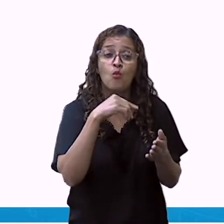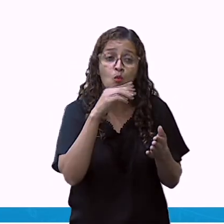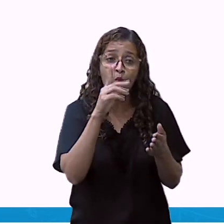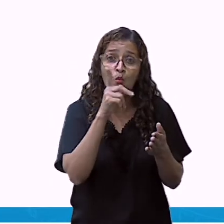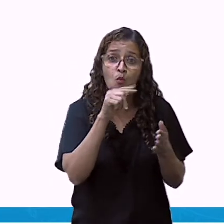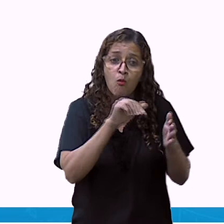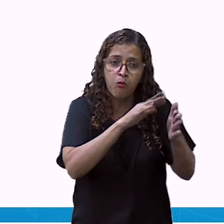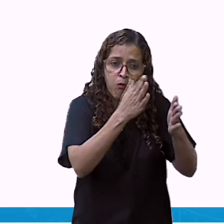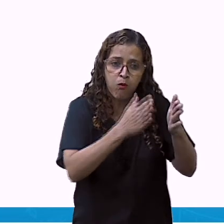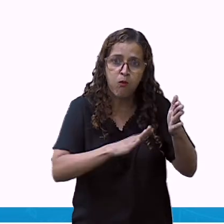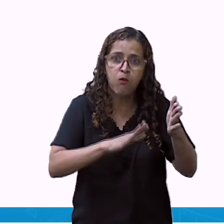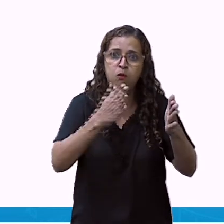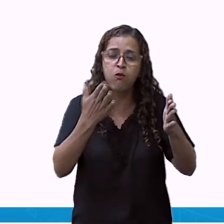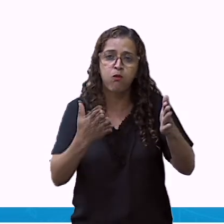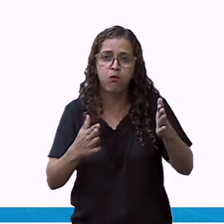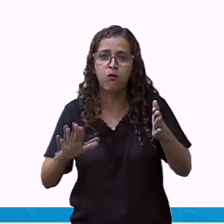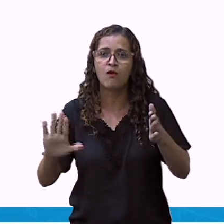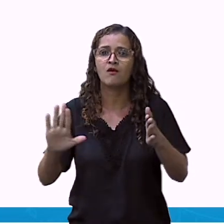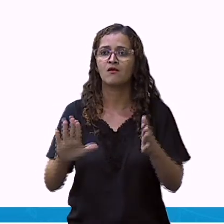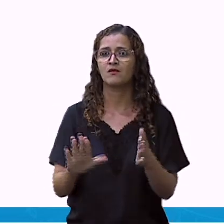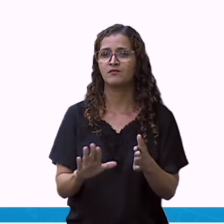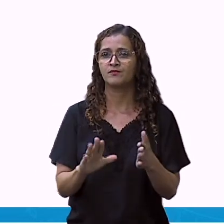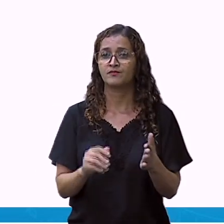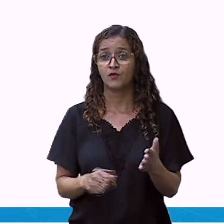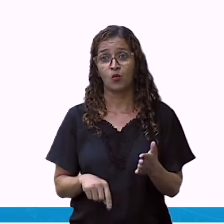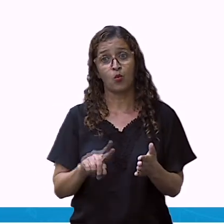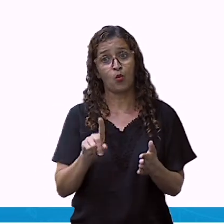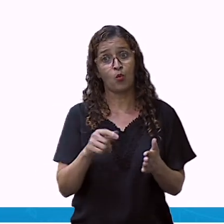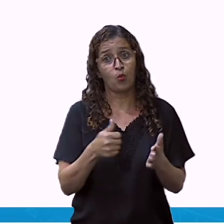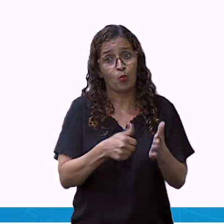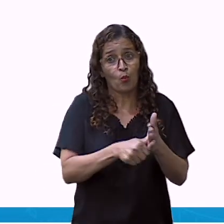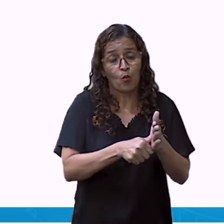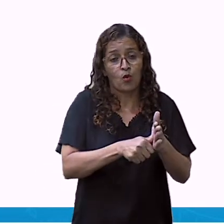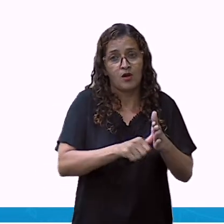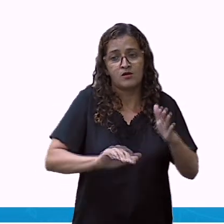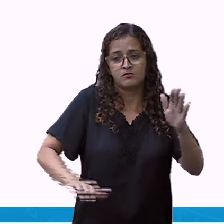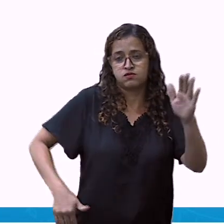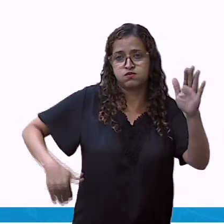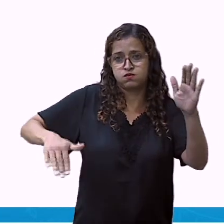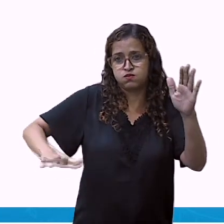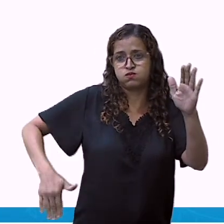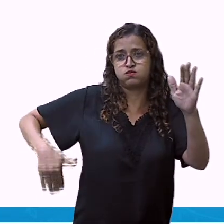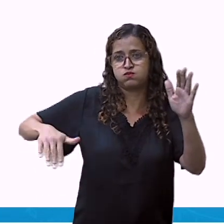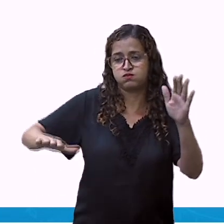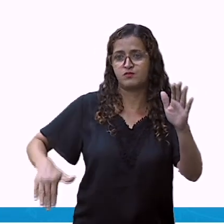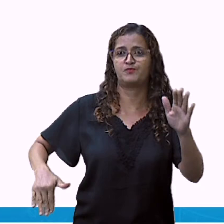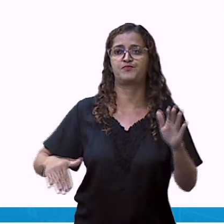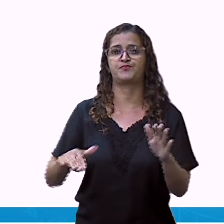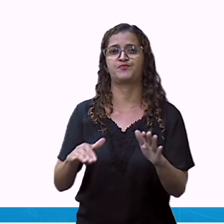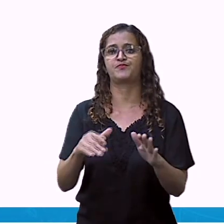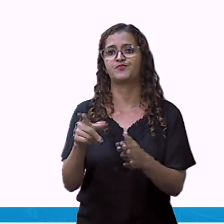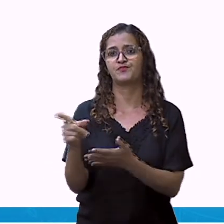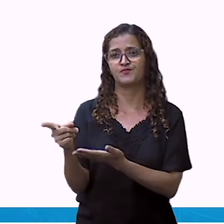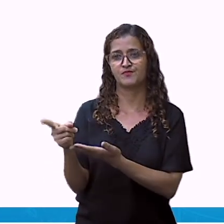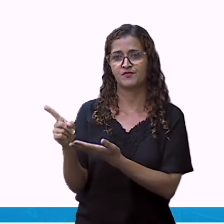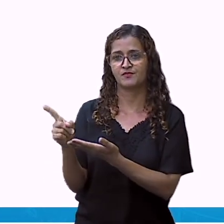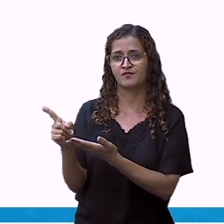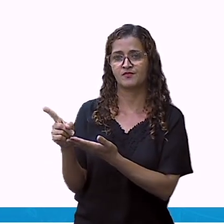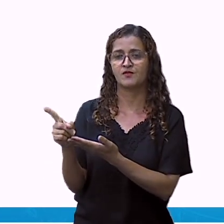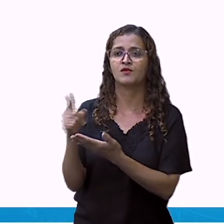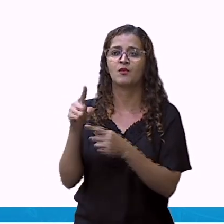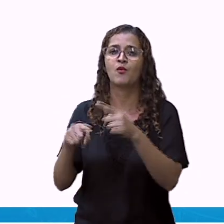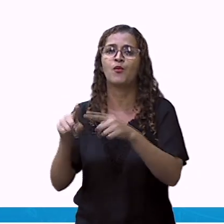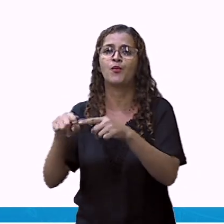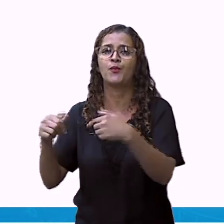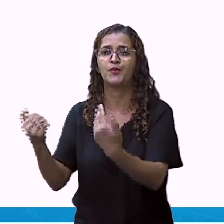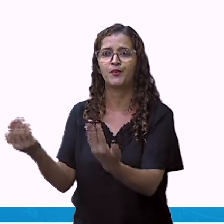quando vai à piscina, ou quando a gente vai ao centro, que a gente sente que o sol está muito quente. Qual o próximo, gente?